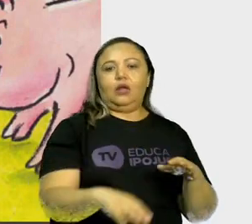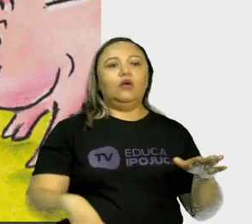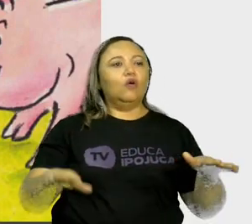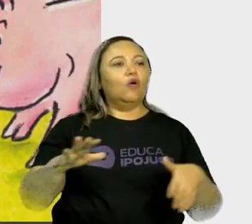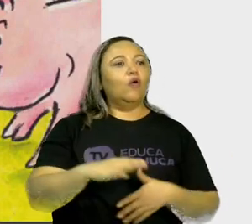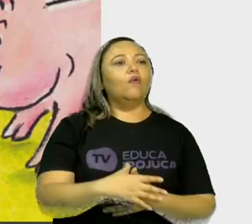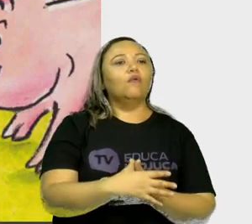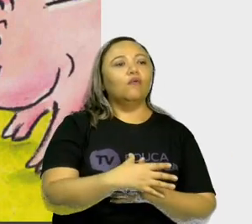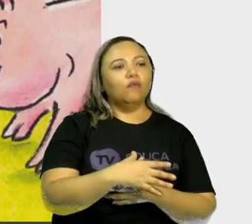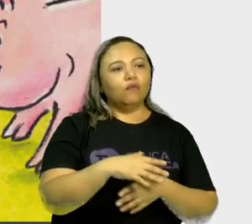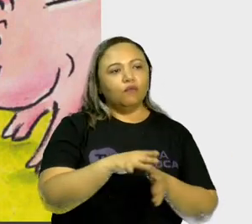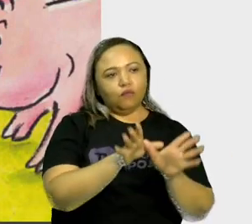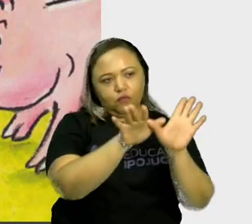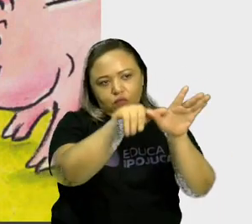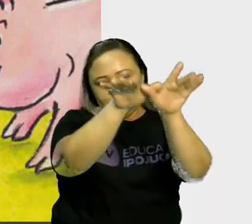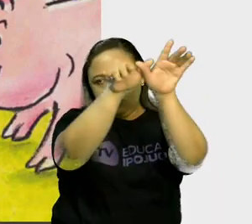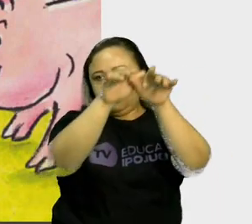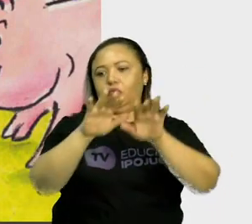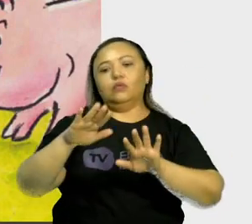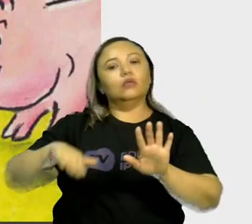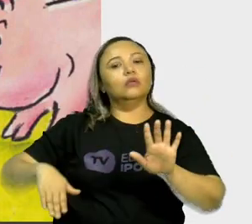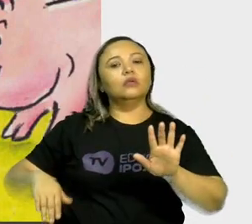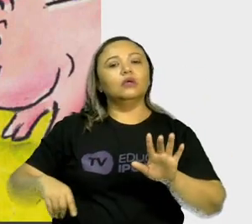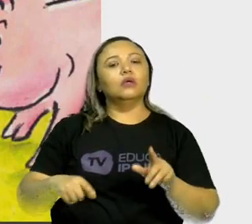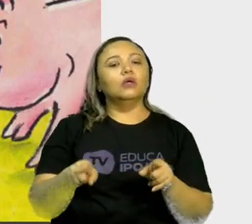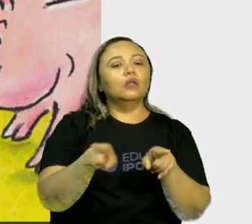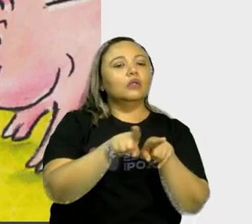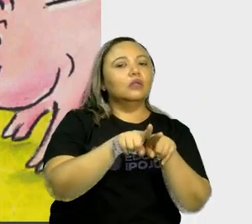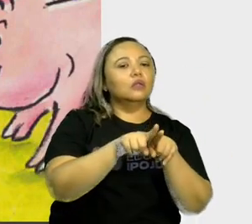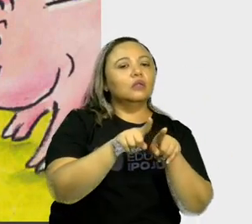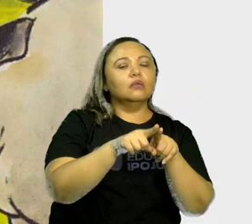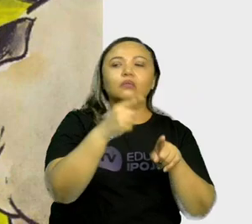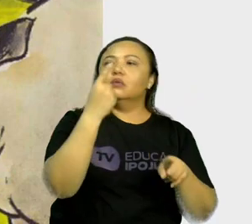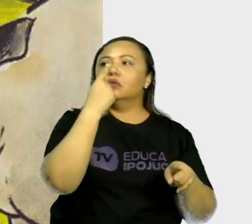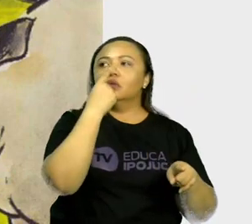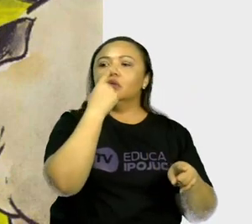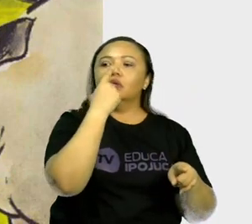Temos também o nosso nariz.